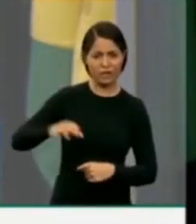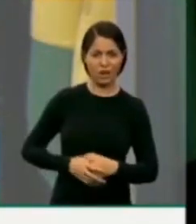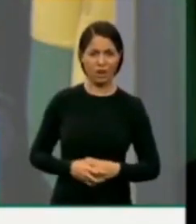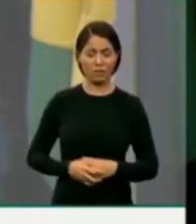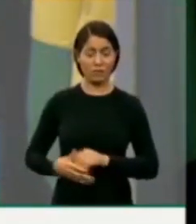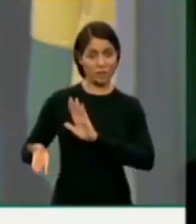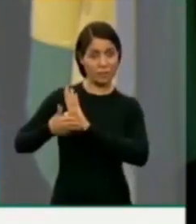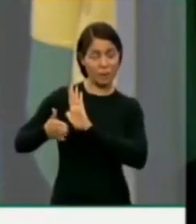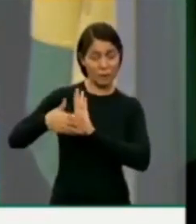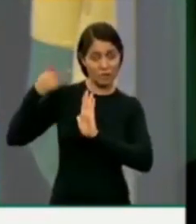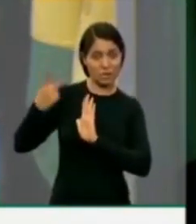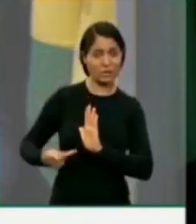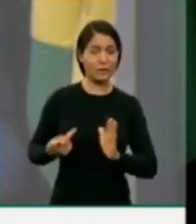proposta inovadora no campo da educação.